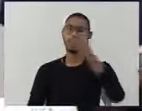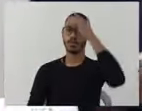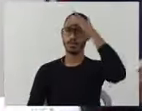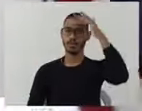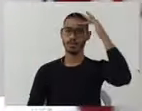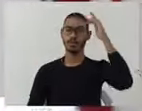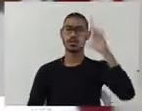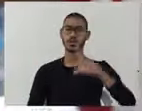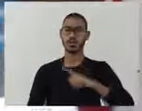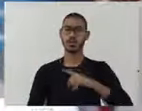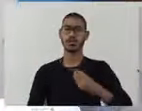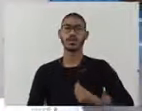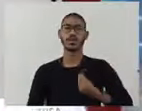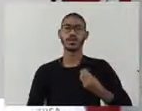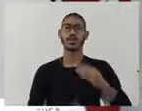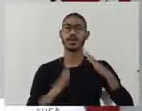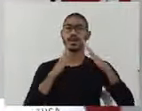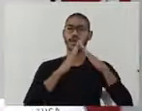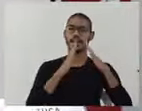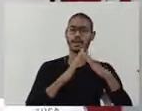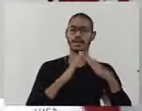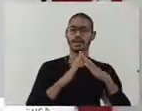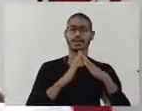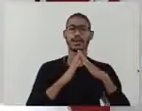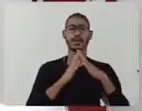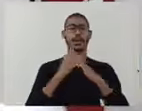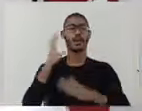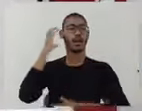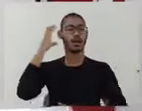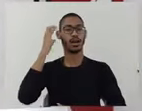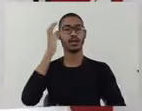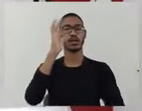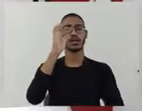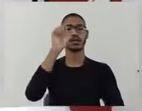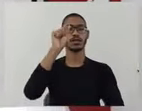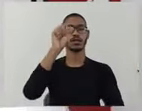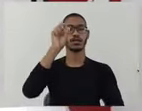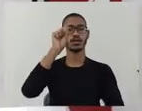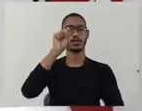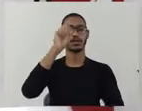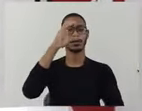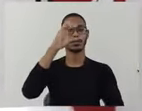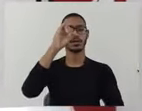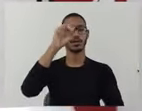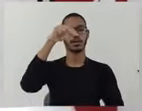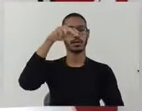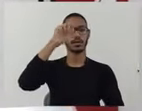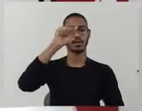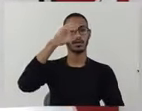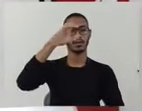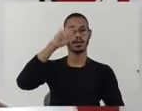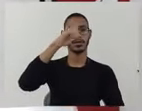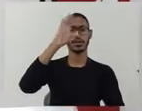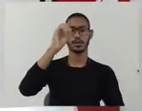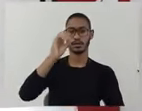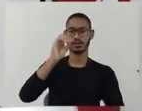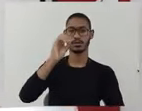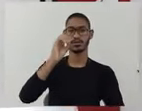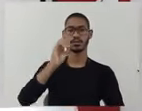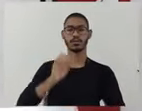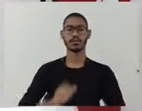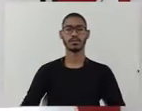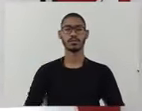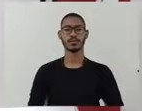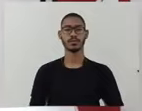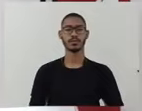através da radiofascinação, através do G4 TV Gazinho, grande empreendedor aí, proprietário e